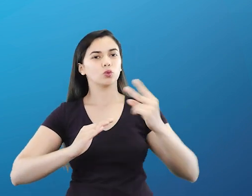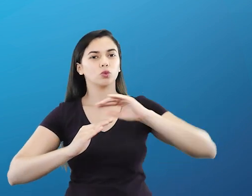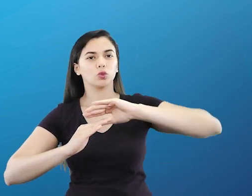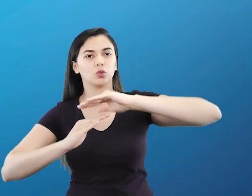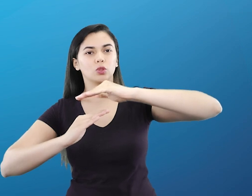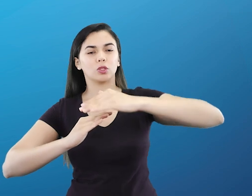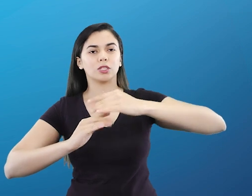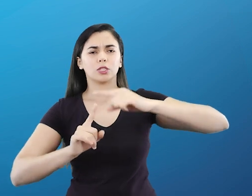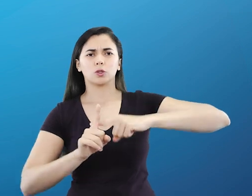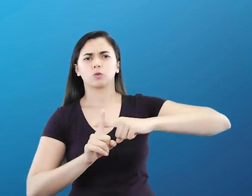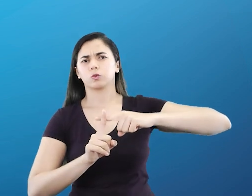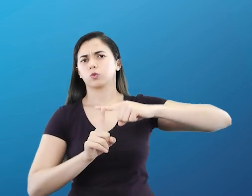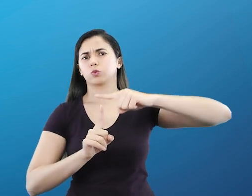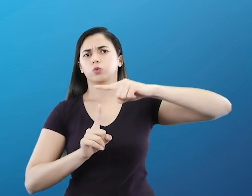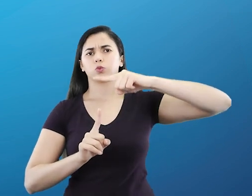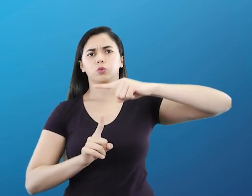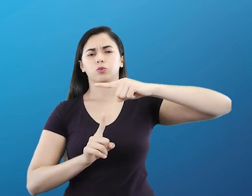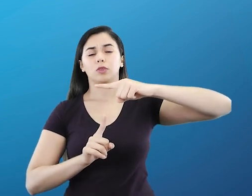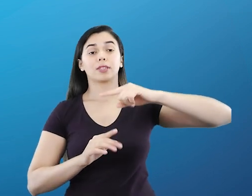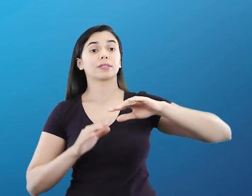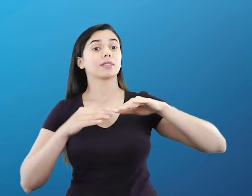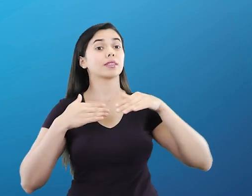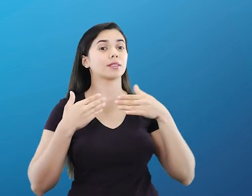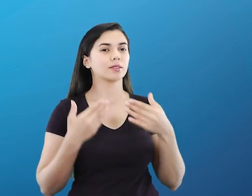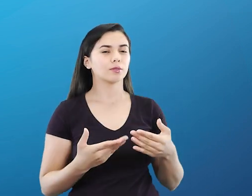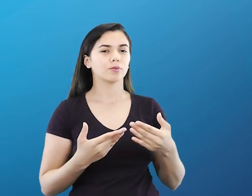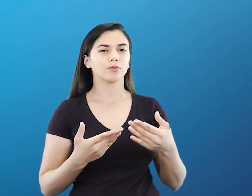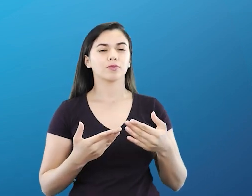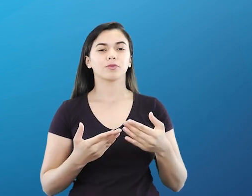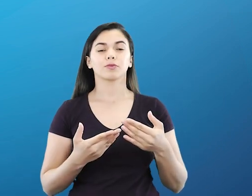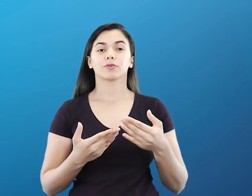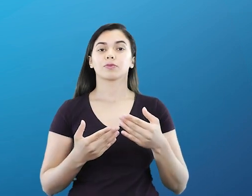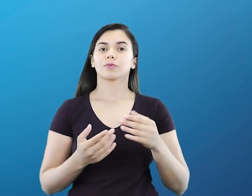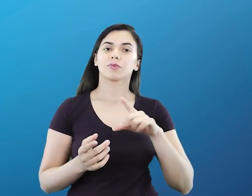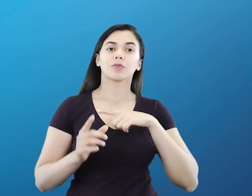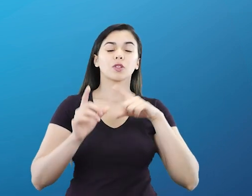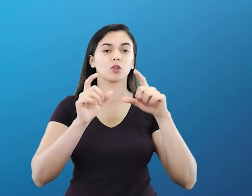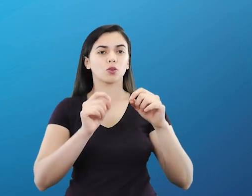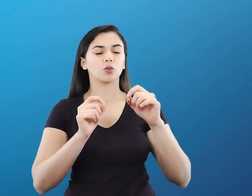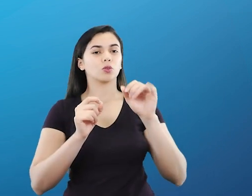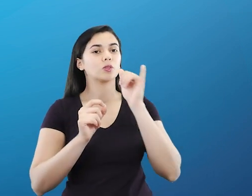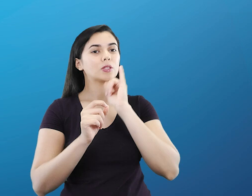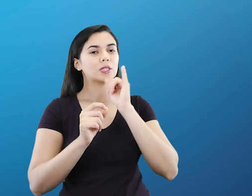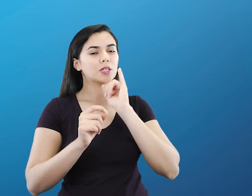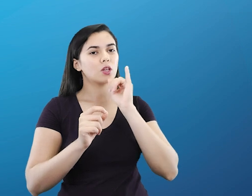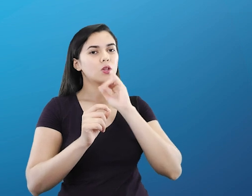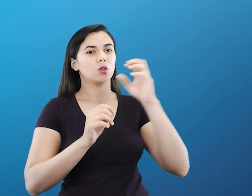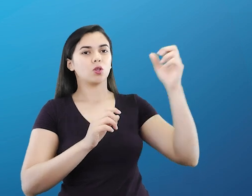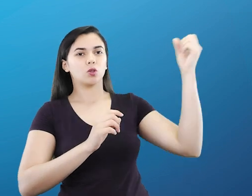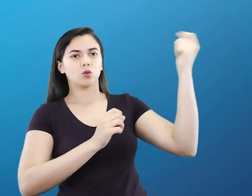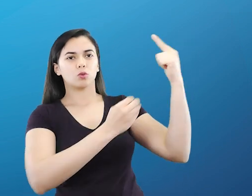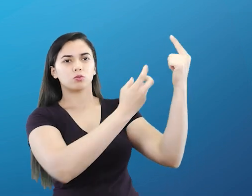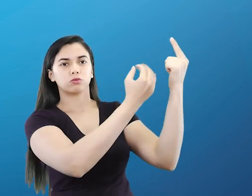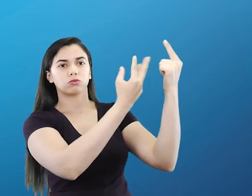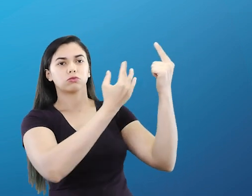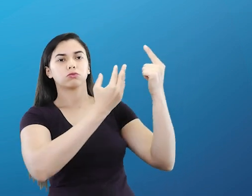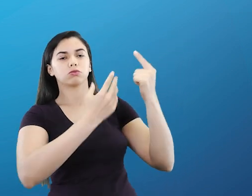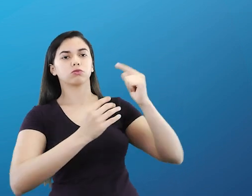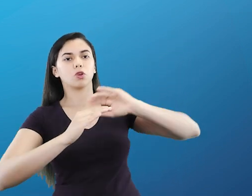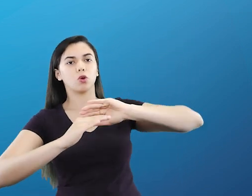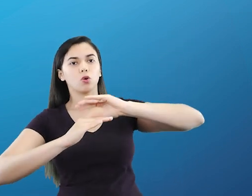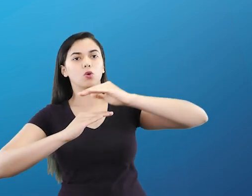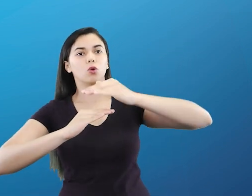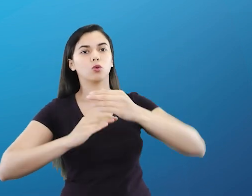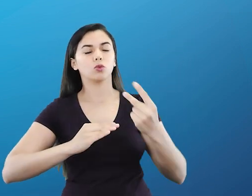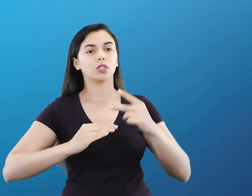são muito elevadas, ou seja, como nós temos a filtração dessa radiação solar nessa camada, nós